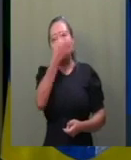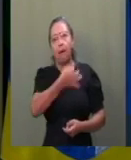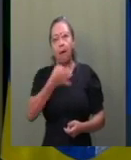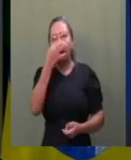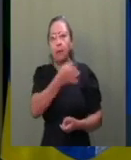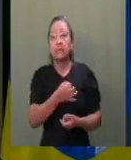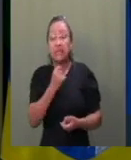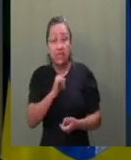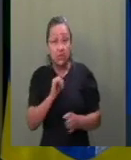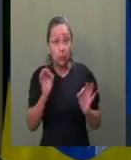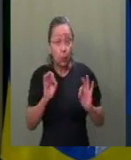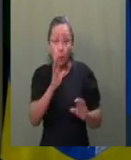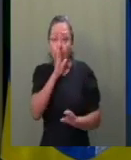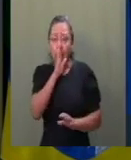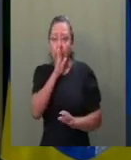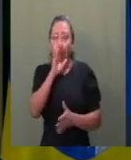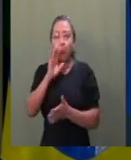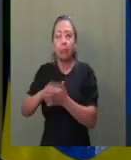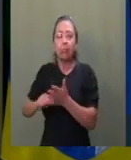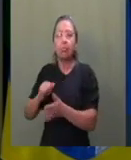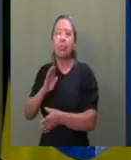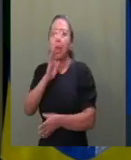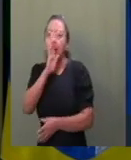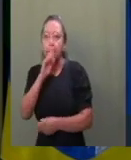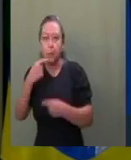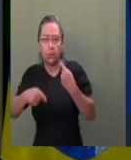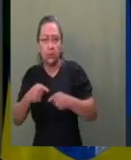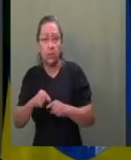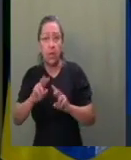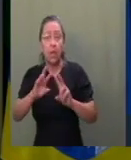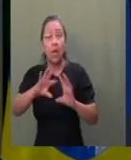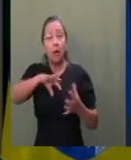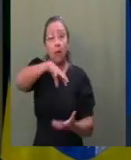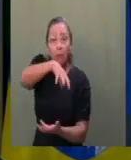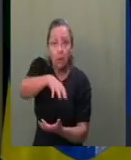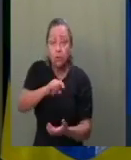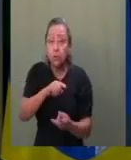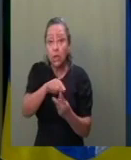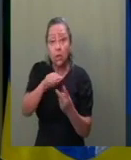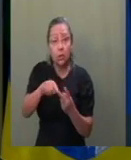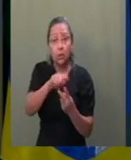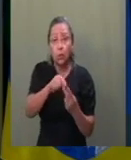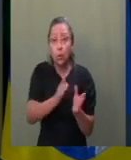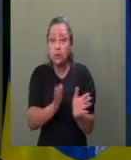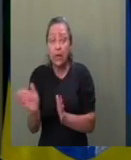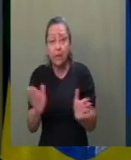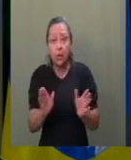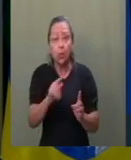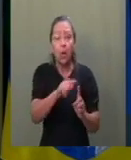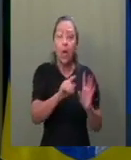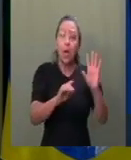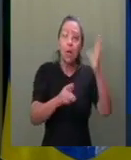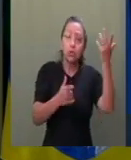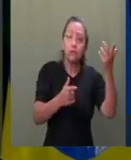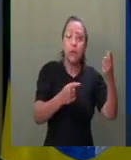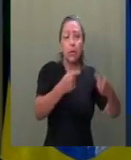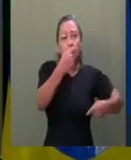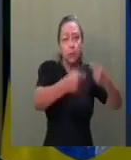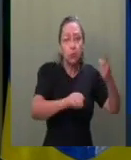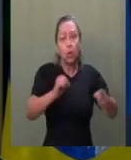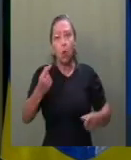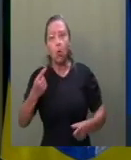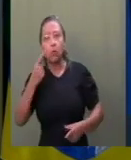política. E a humanidade só tem dois caminhos. Para resolver as coisas, ou é na política, ou é na porrada.